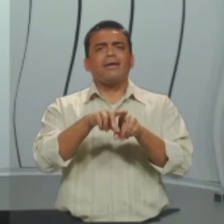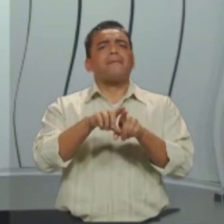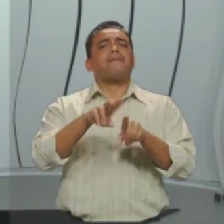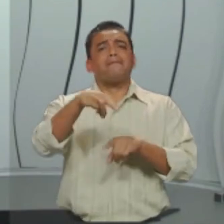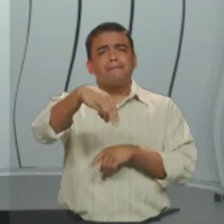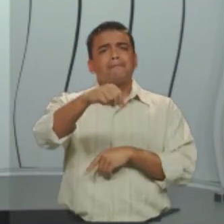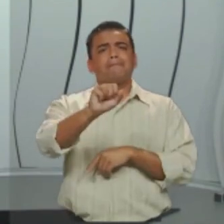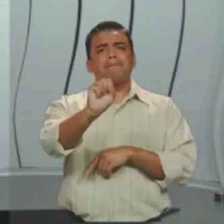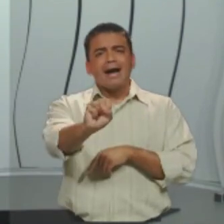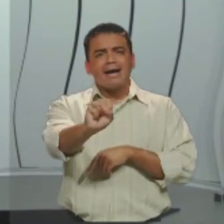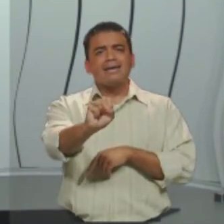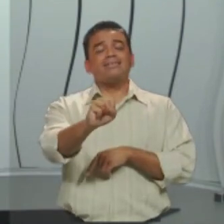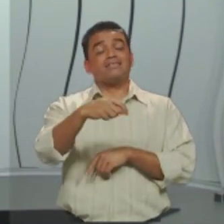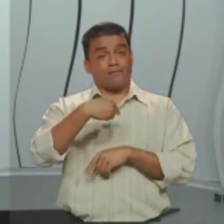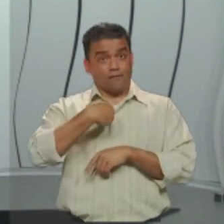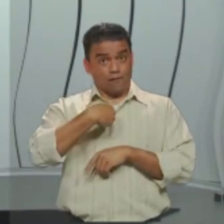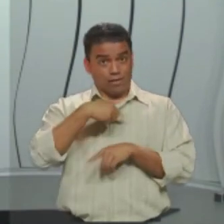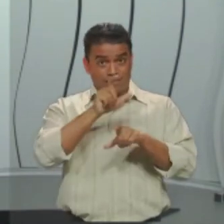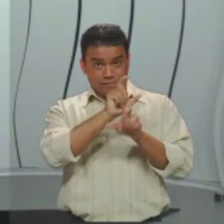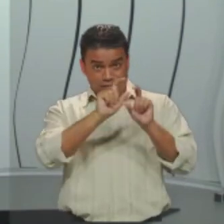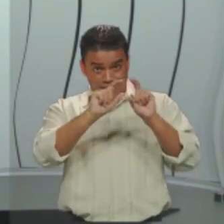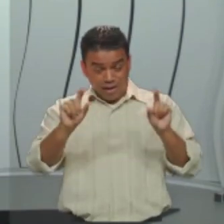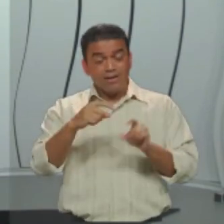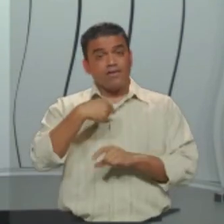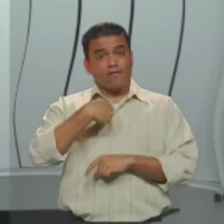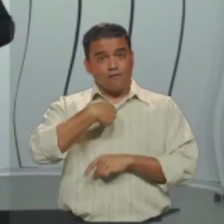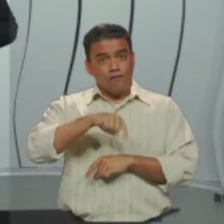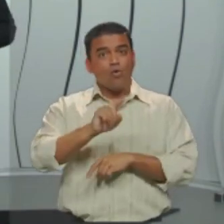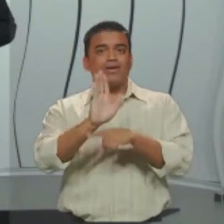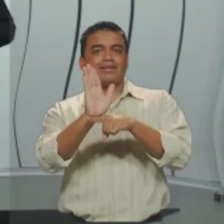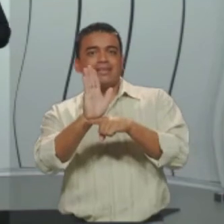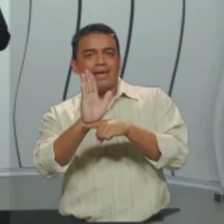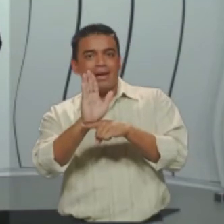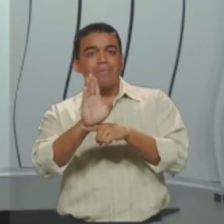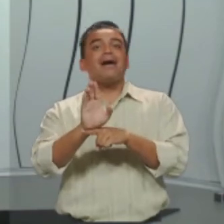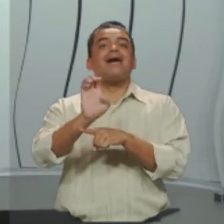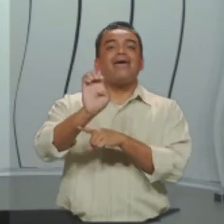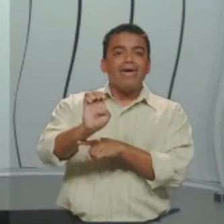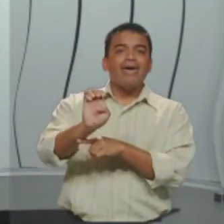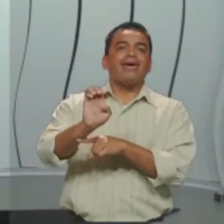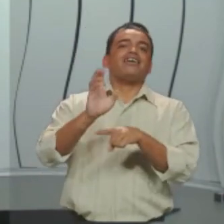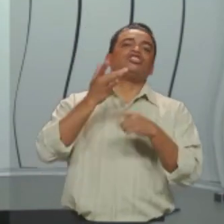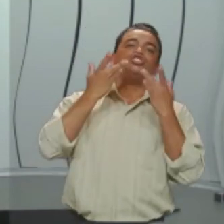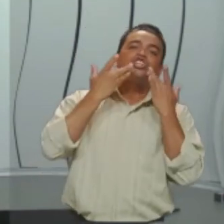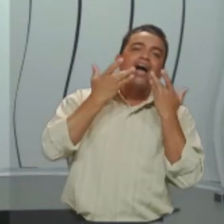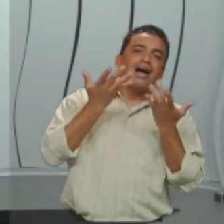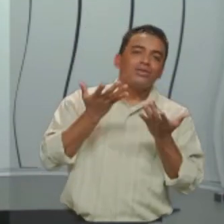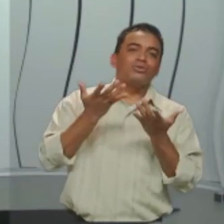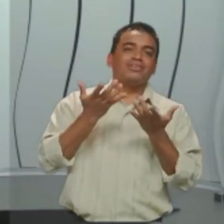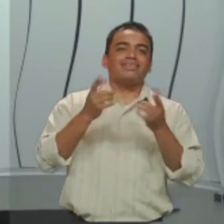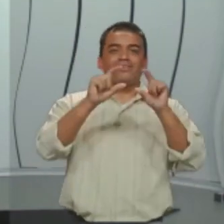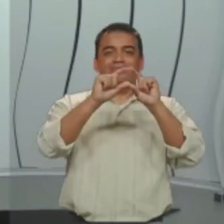Por exemplo, fui ao cinema e ao teatro. Percebam que essa segunda oração